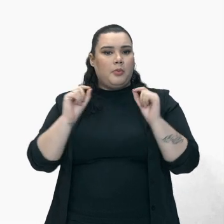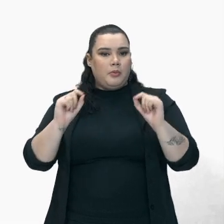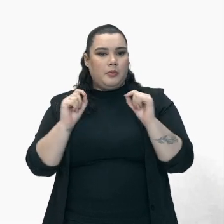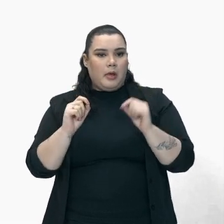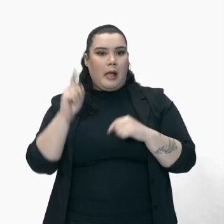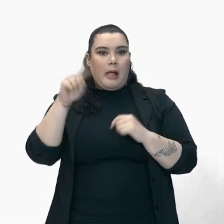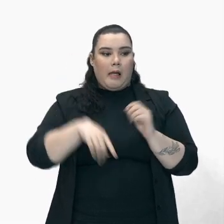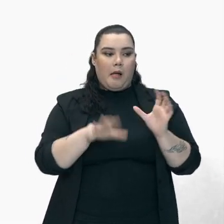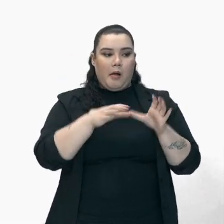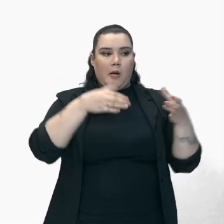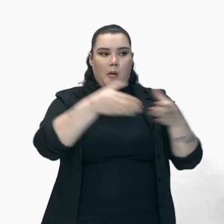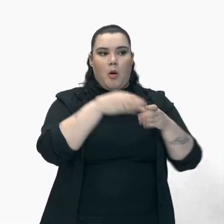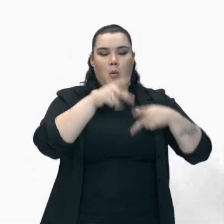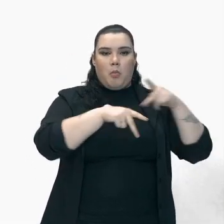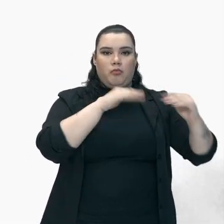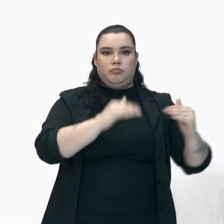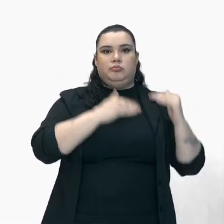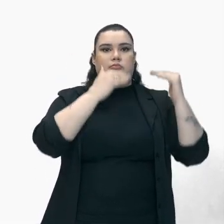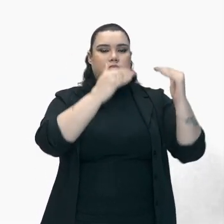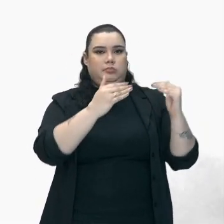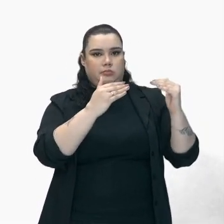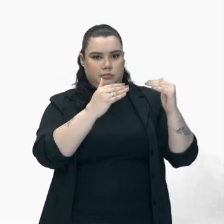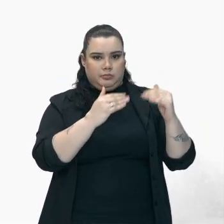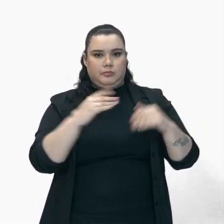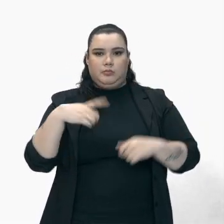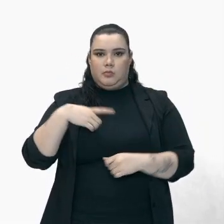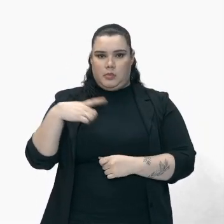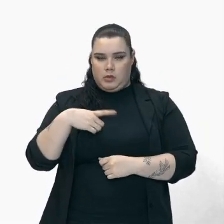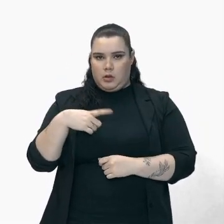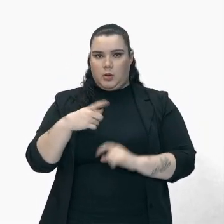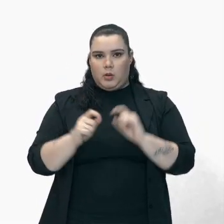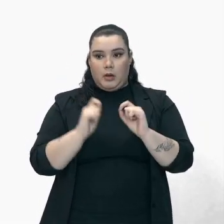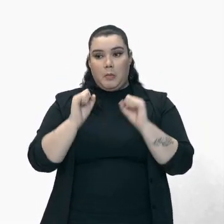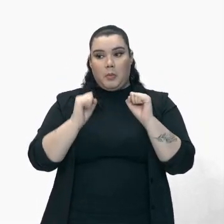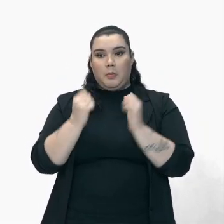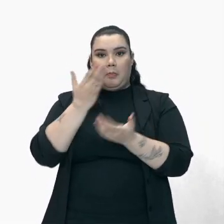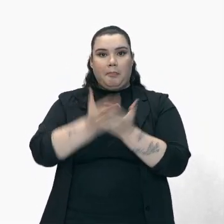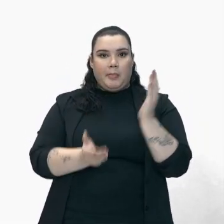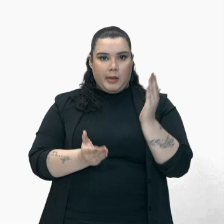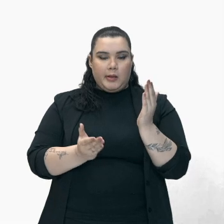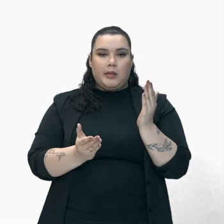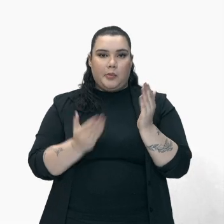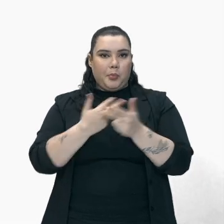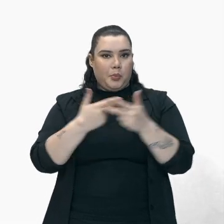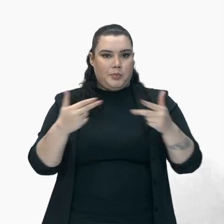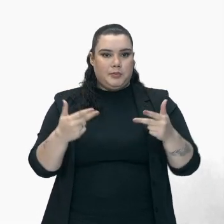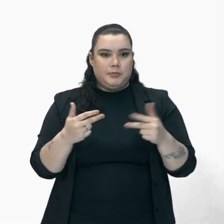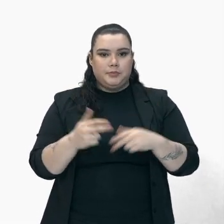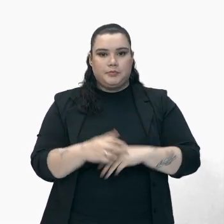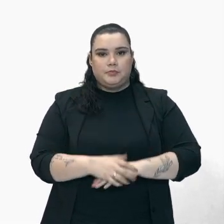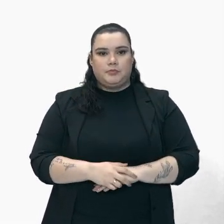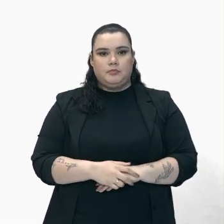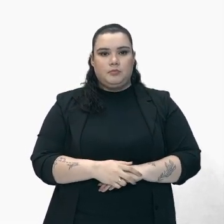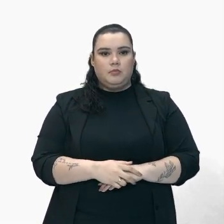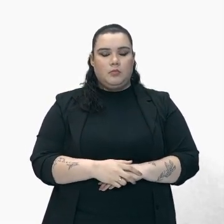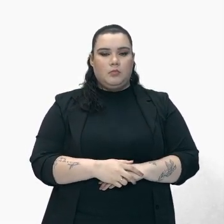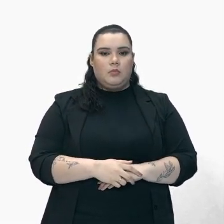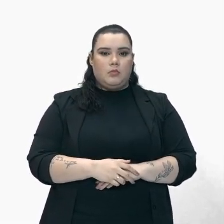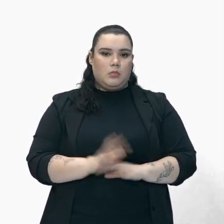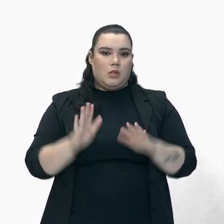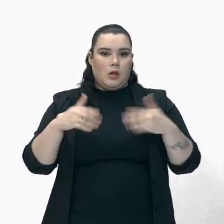Da elite colonial mineira Que estava Na iminência Que perdeu Seu privilégio Particularmente Os membros da elite